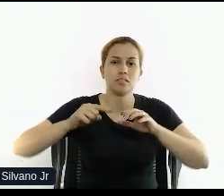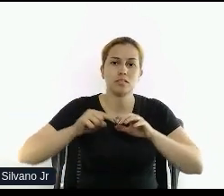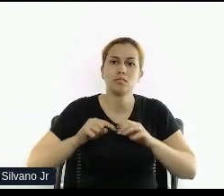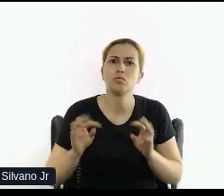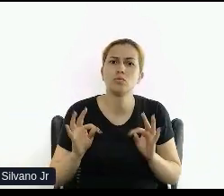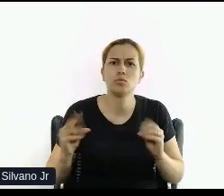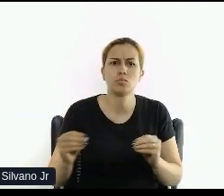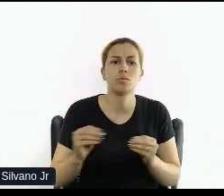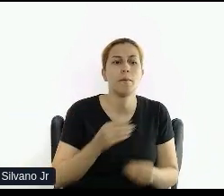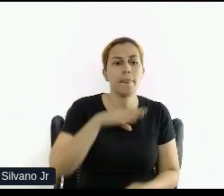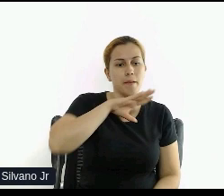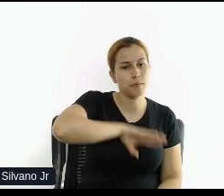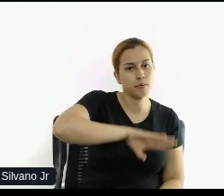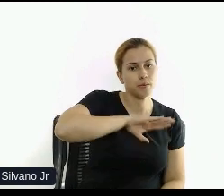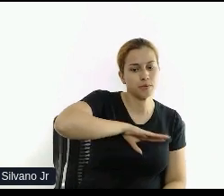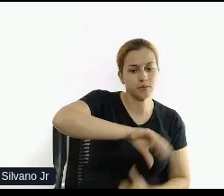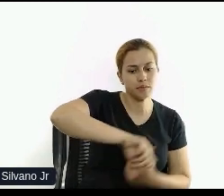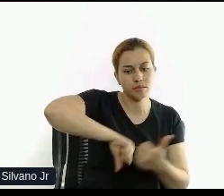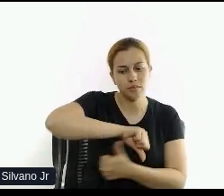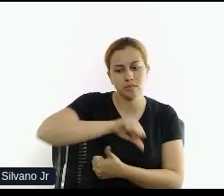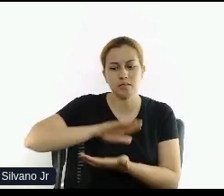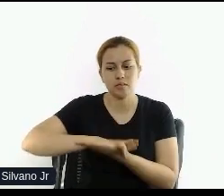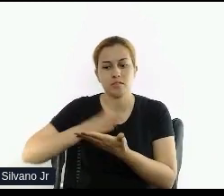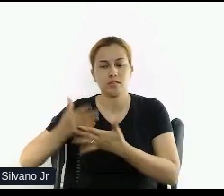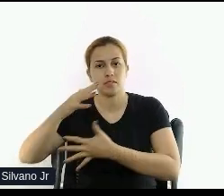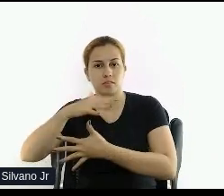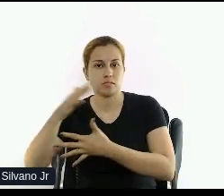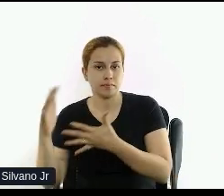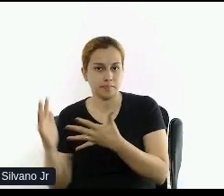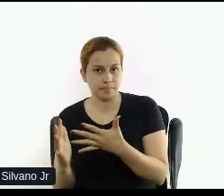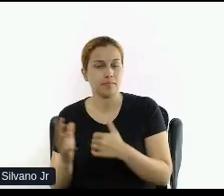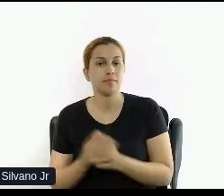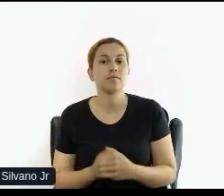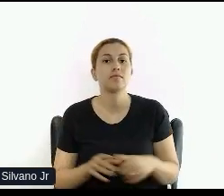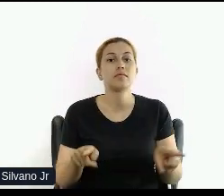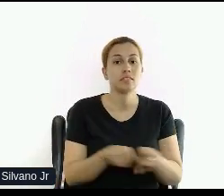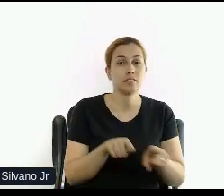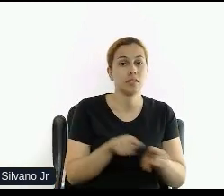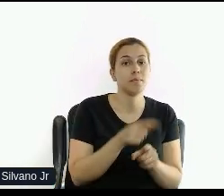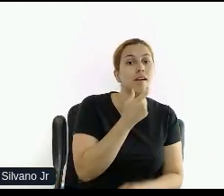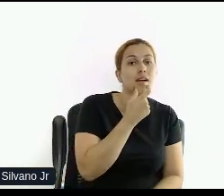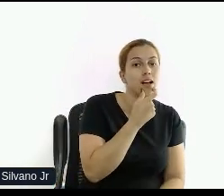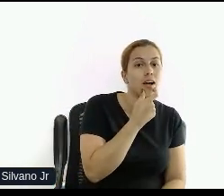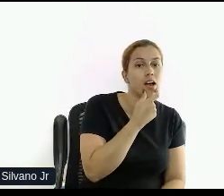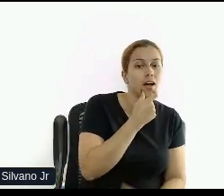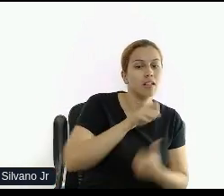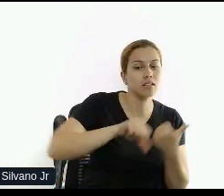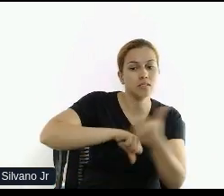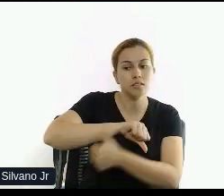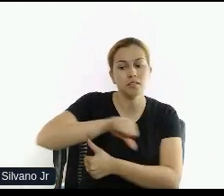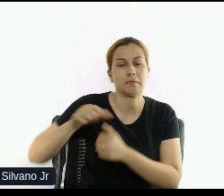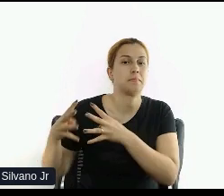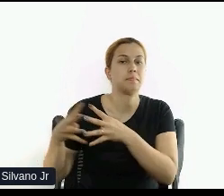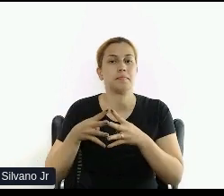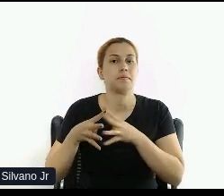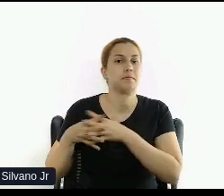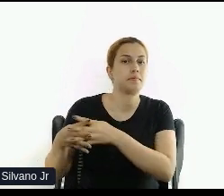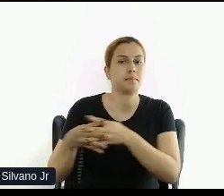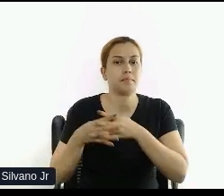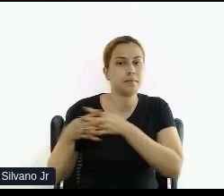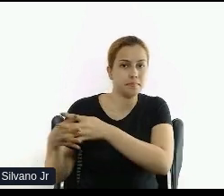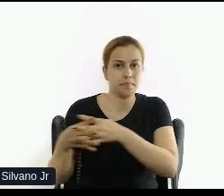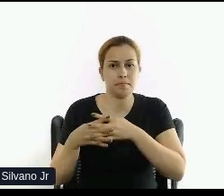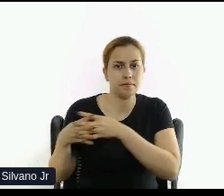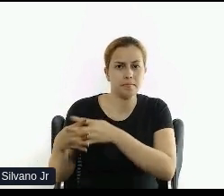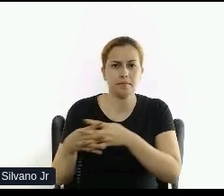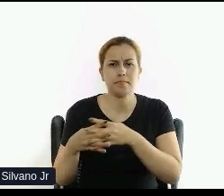português para a língua brasileira de sinais e do inglês para a língua de sinais americana. Ele é um aplicativo que serve ali como um dicionário